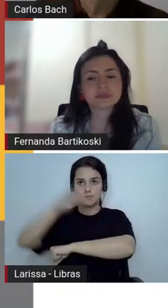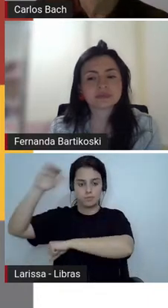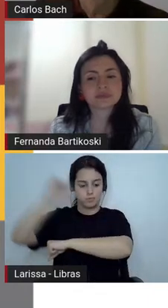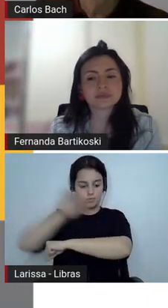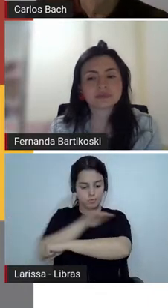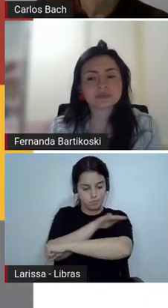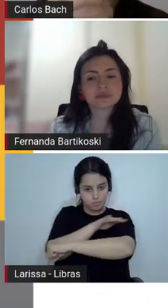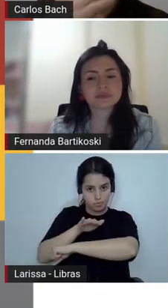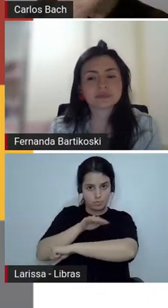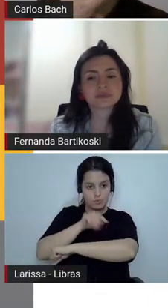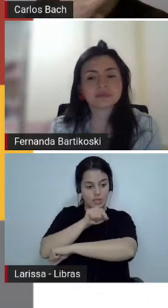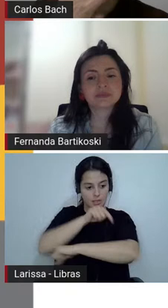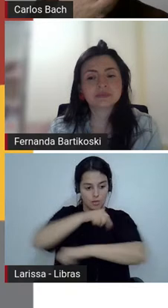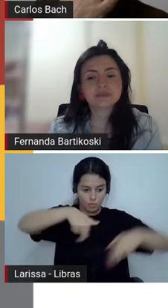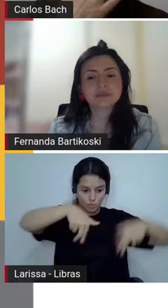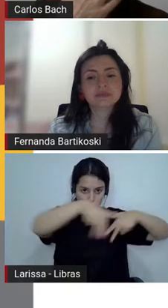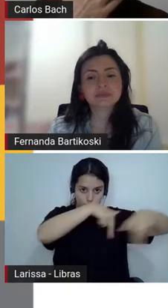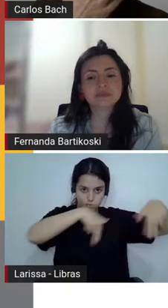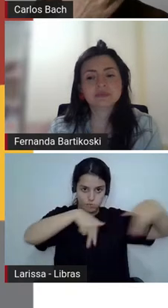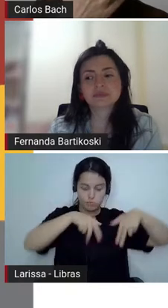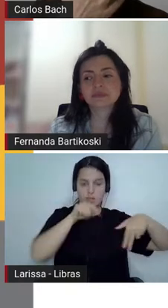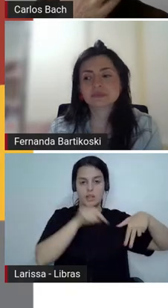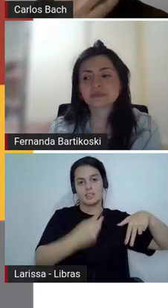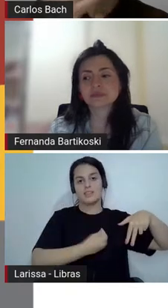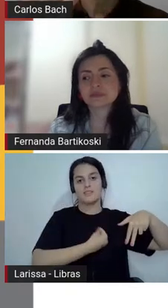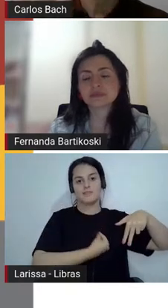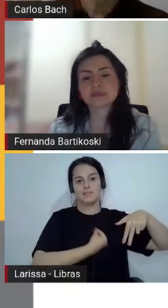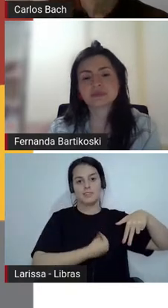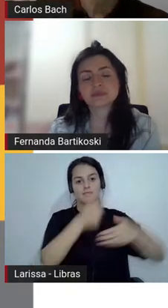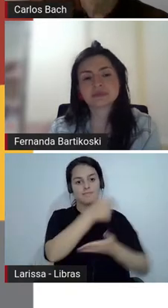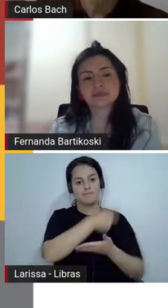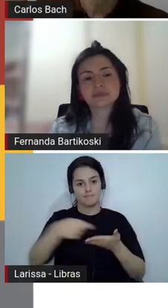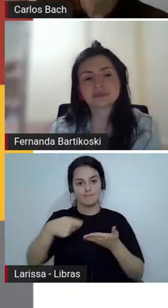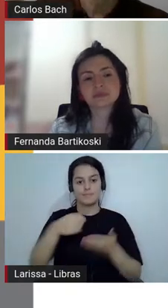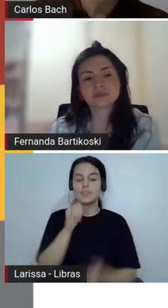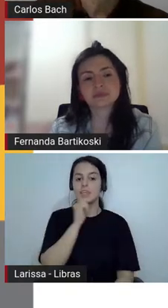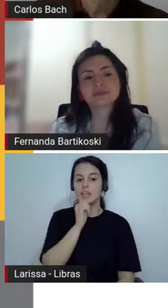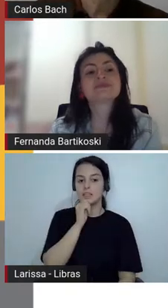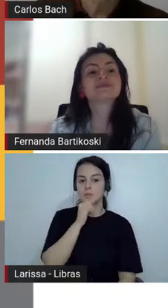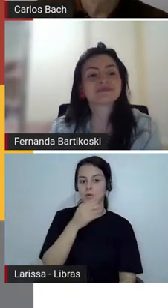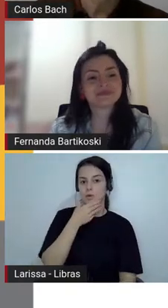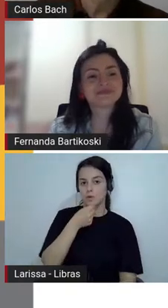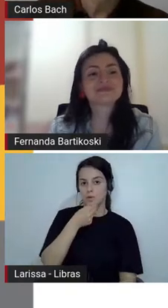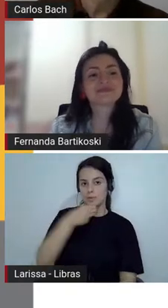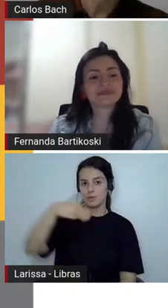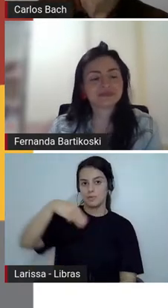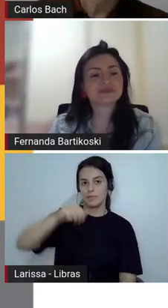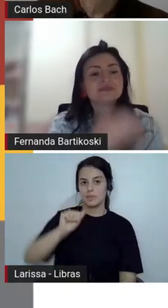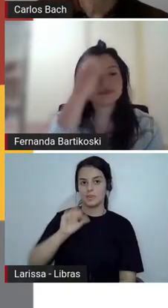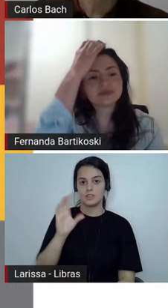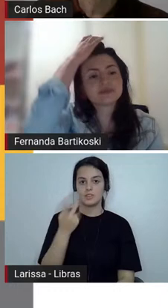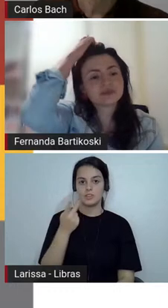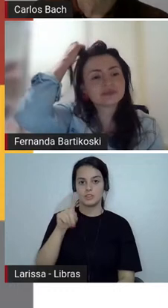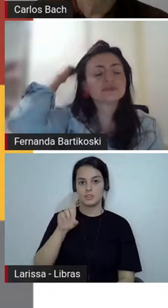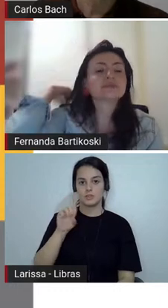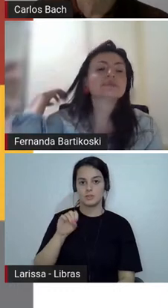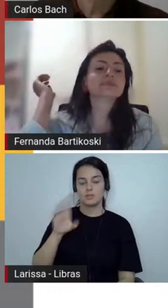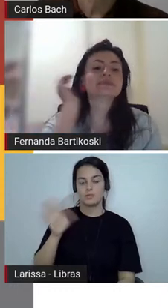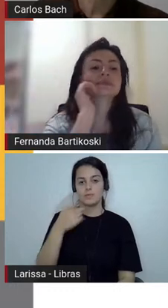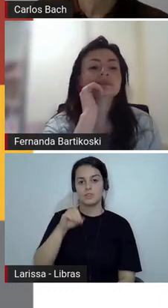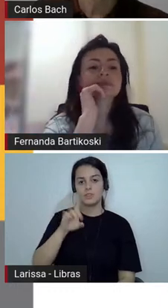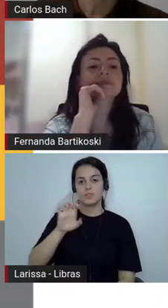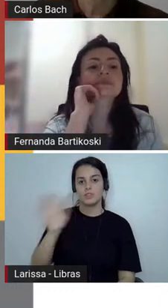acontece no momento, né, a Machado de Assis fazia crônicas de coisas bem instantâneas, assim, mas totalmente